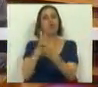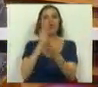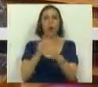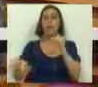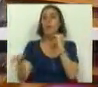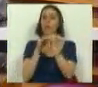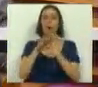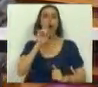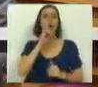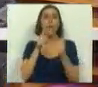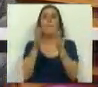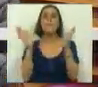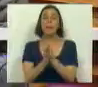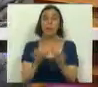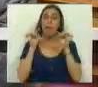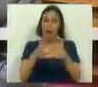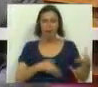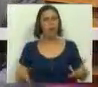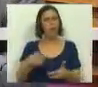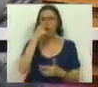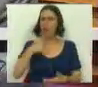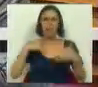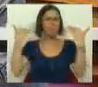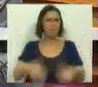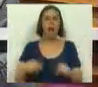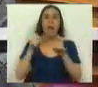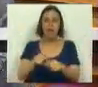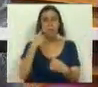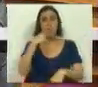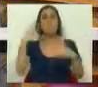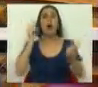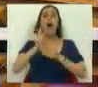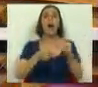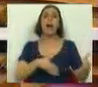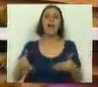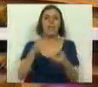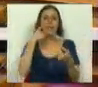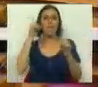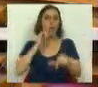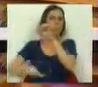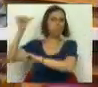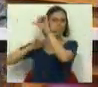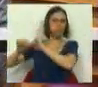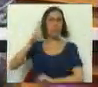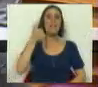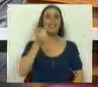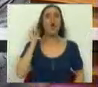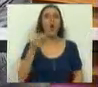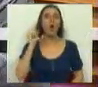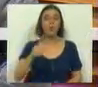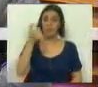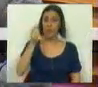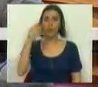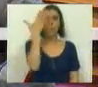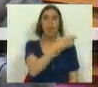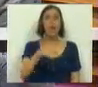com igualdade de oportunidade para todos. Este caminho é errado e este caminho é revelador, que há de facto um regresso ao passado na 5 de Outubro. E na 5